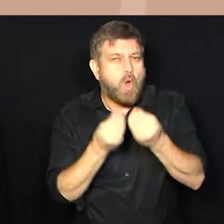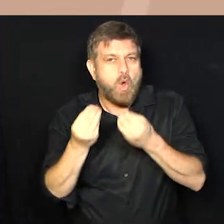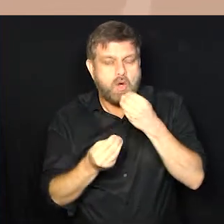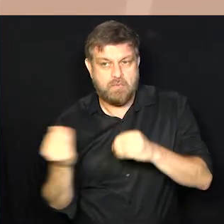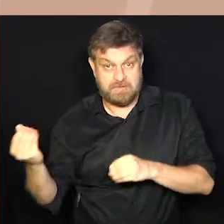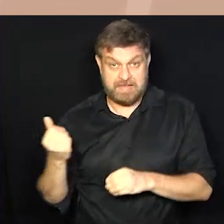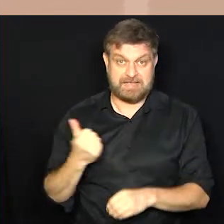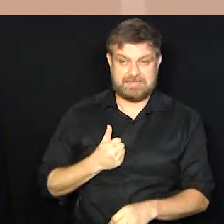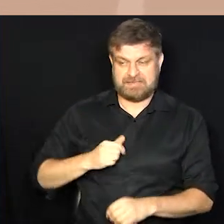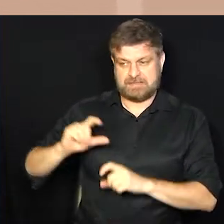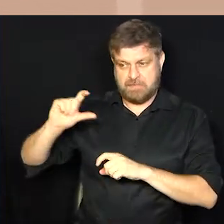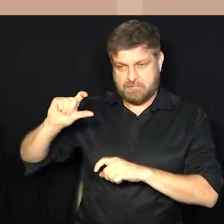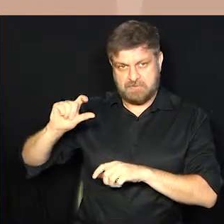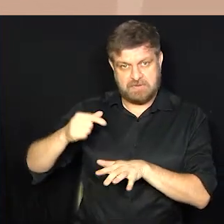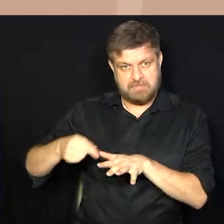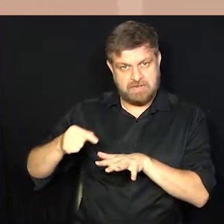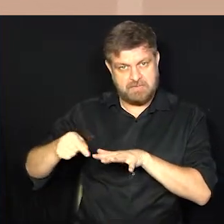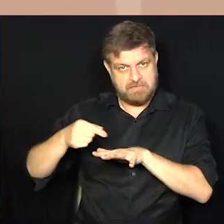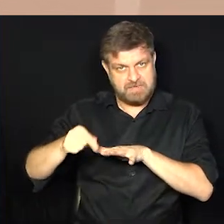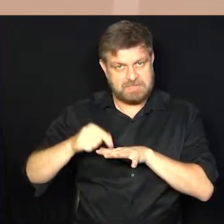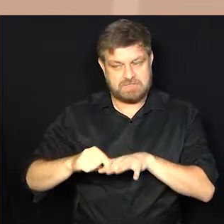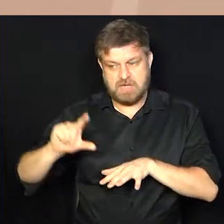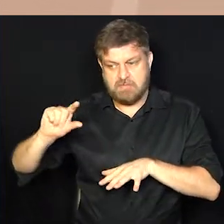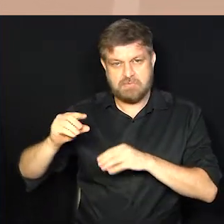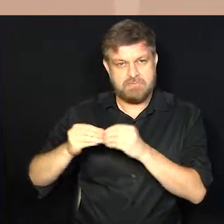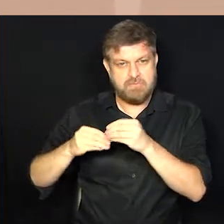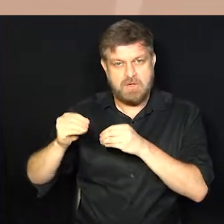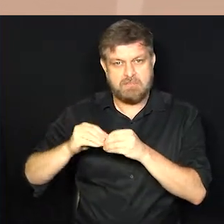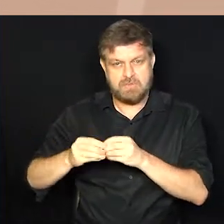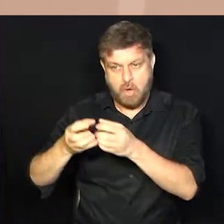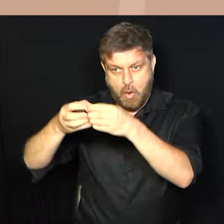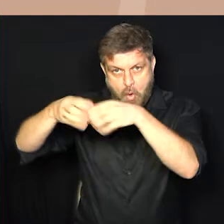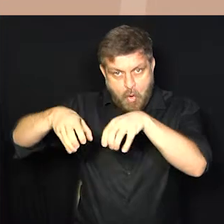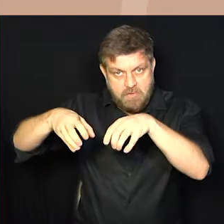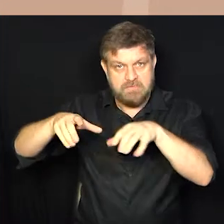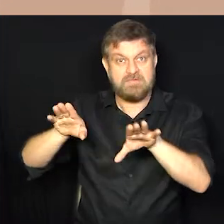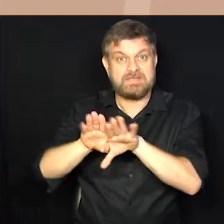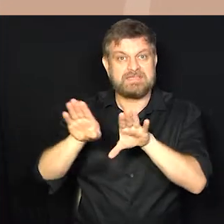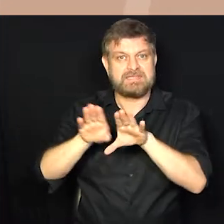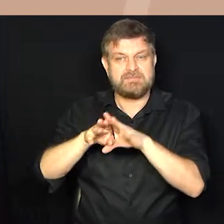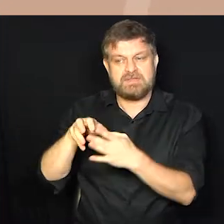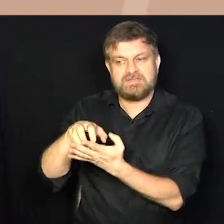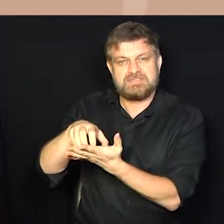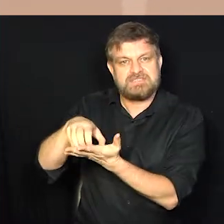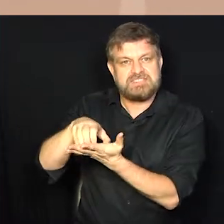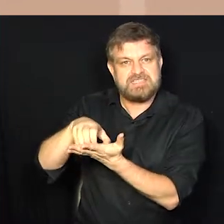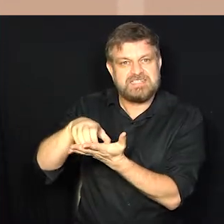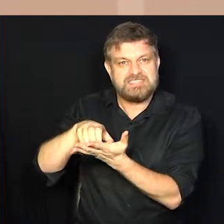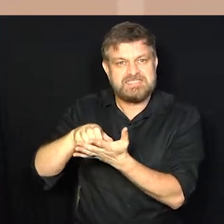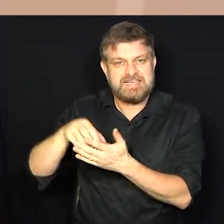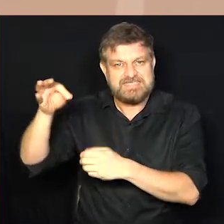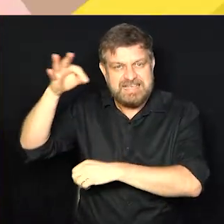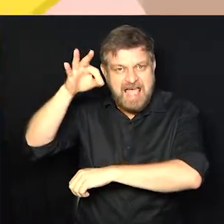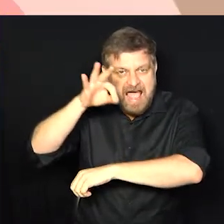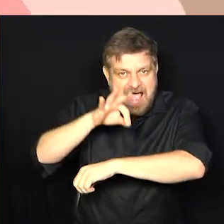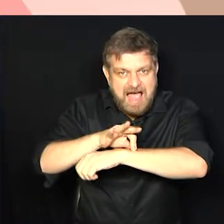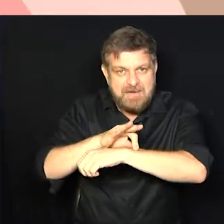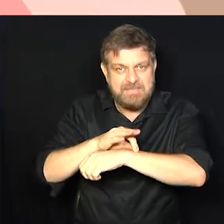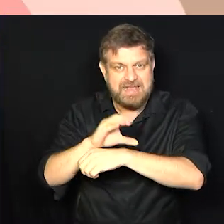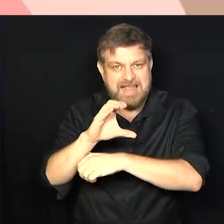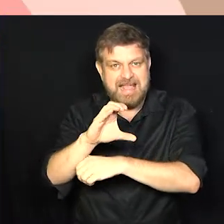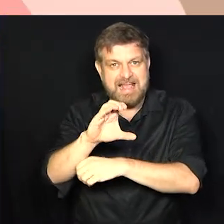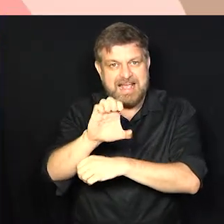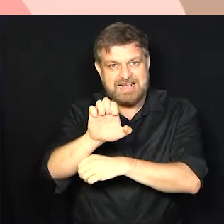os esmaltes eram feitos de goma arábica, clara de ovo, gelatina e cera de abelhas. Olha só, de